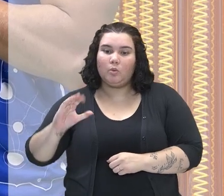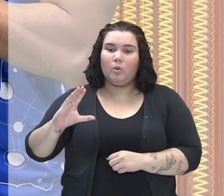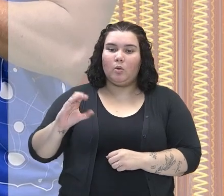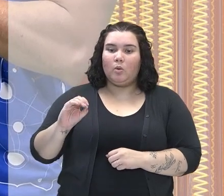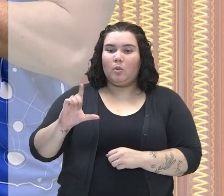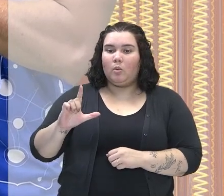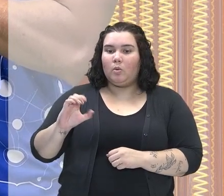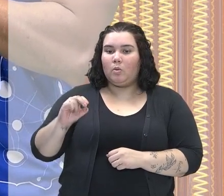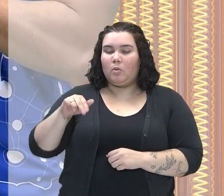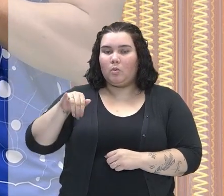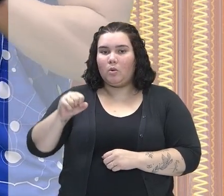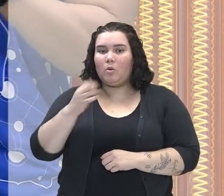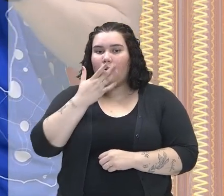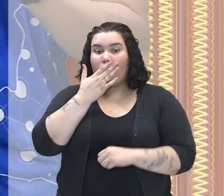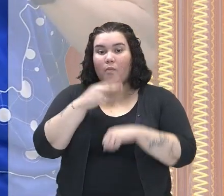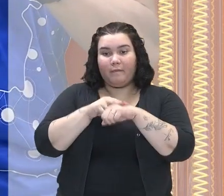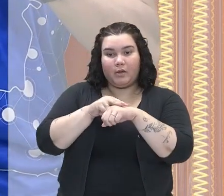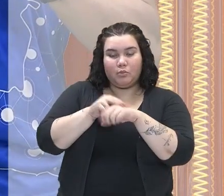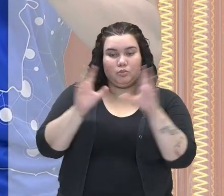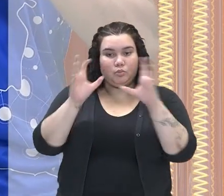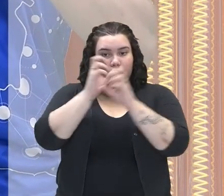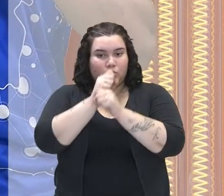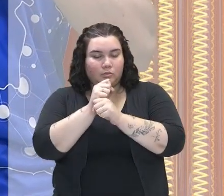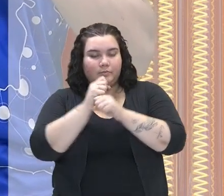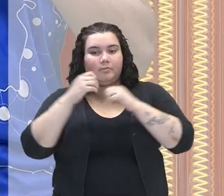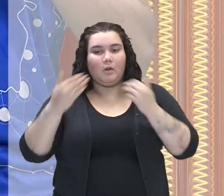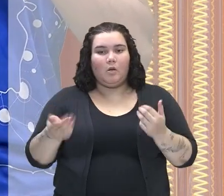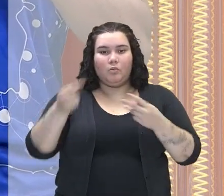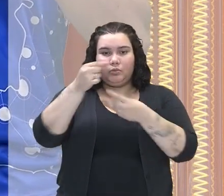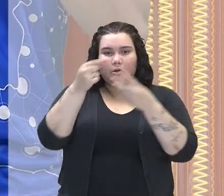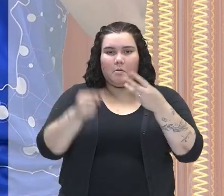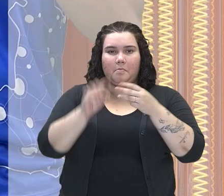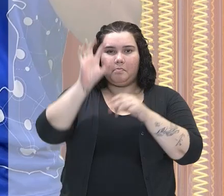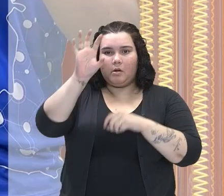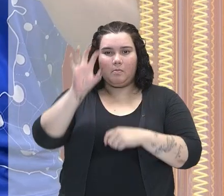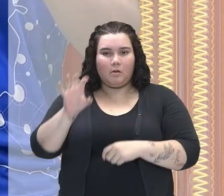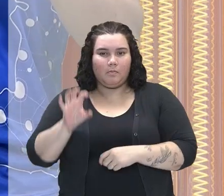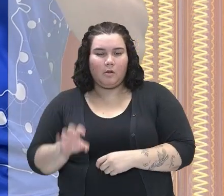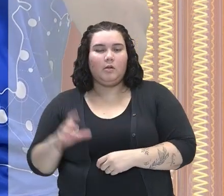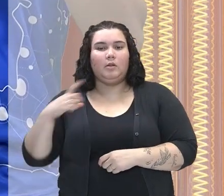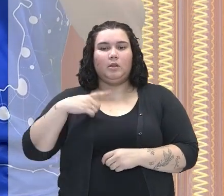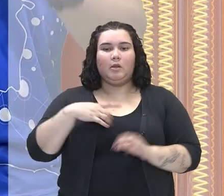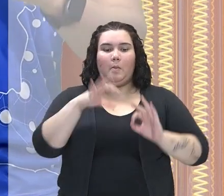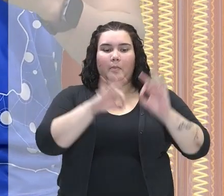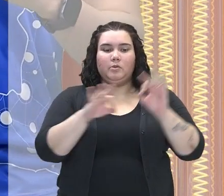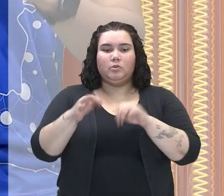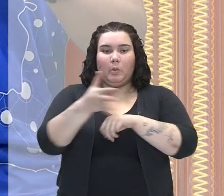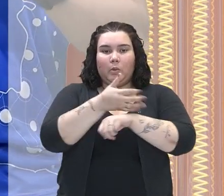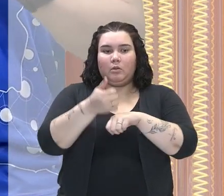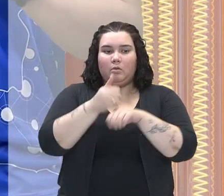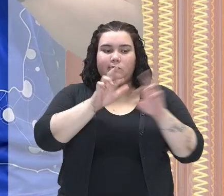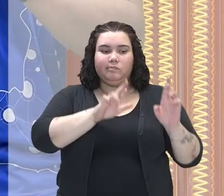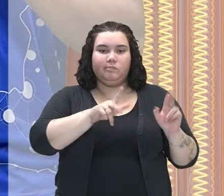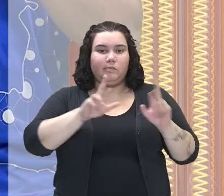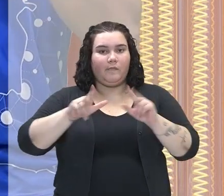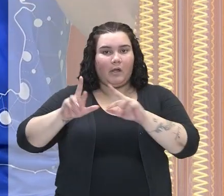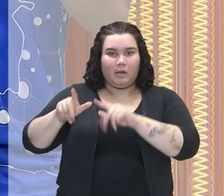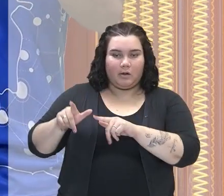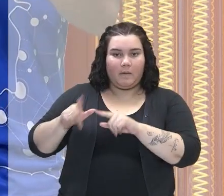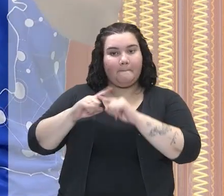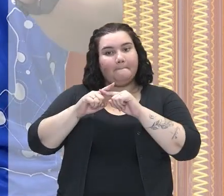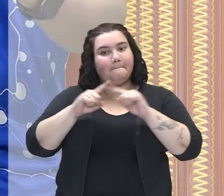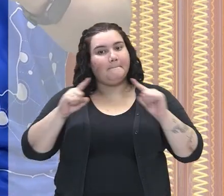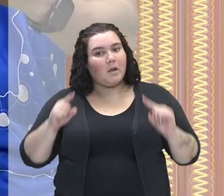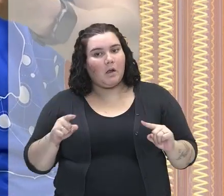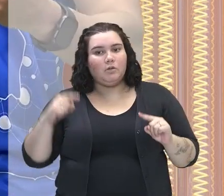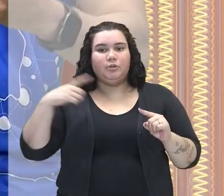sul, certo? E essas colônias, elas passaram por um processo de colonização um pouco diferente uma da outra, embora